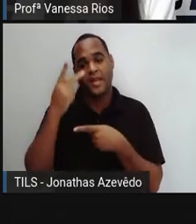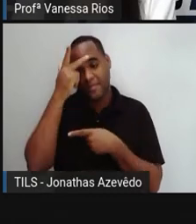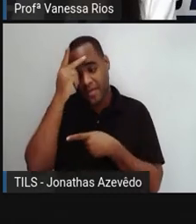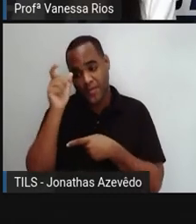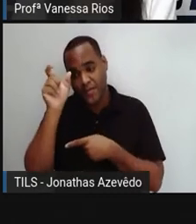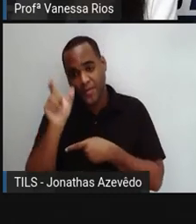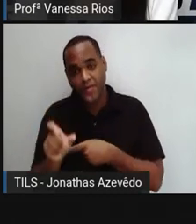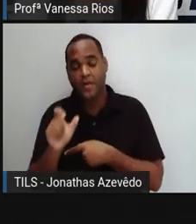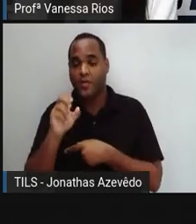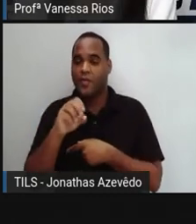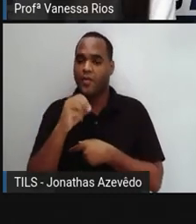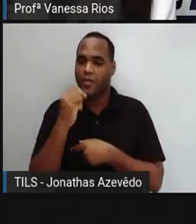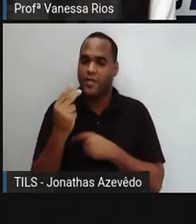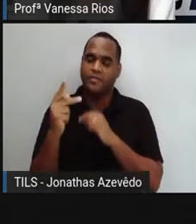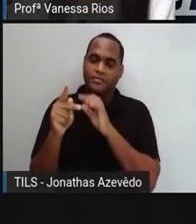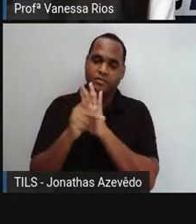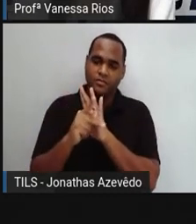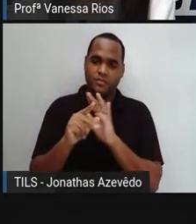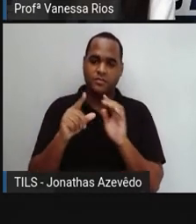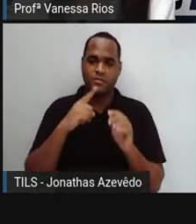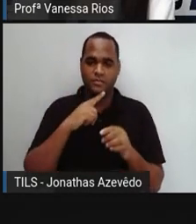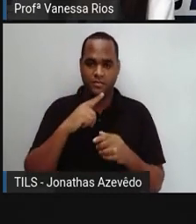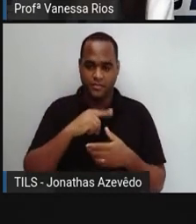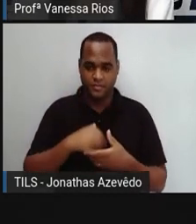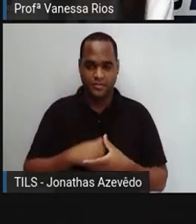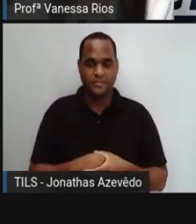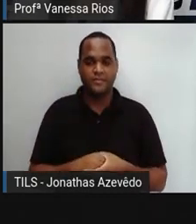participante da fotografia.